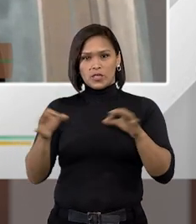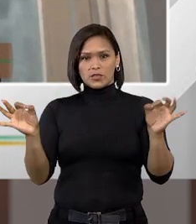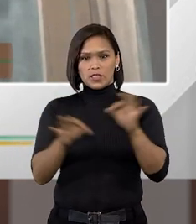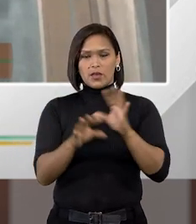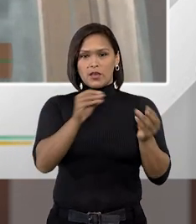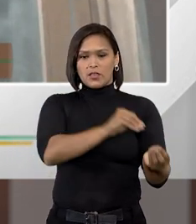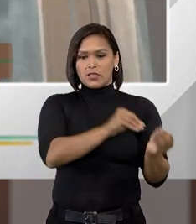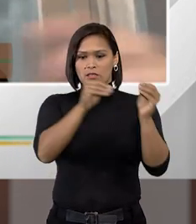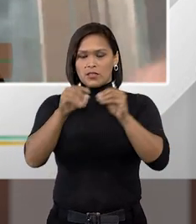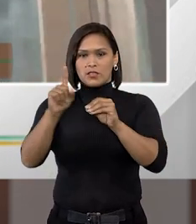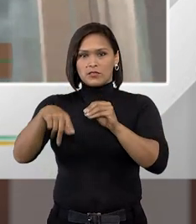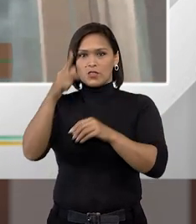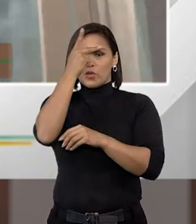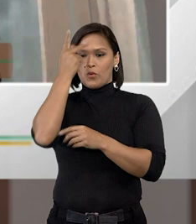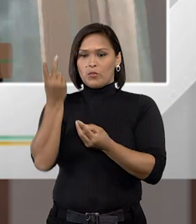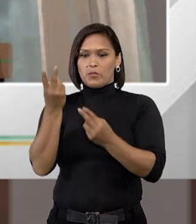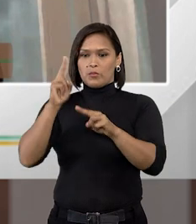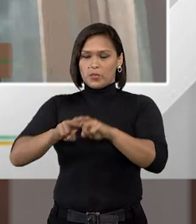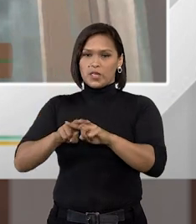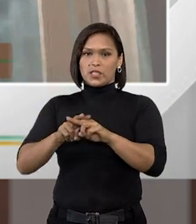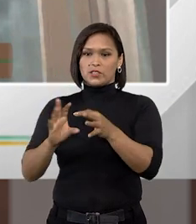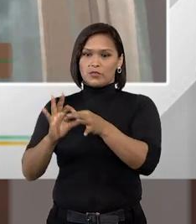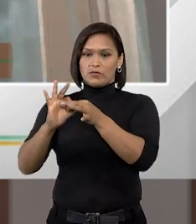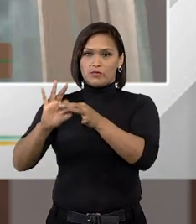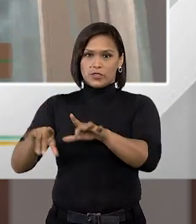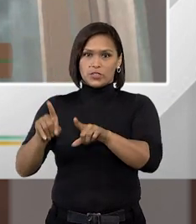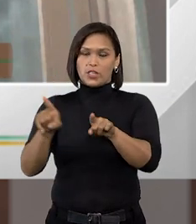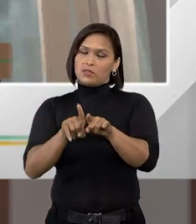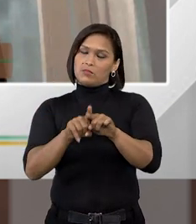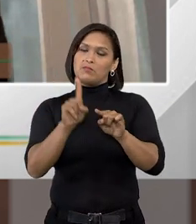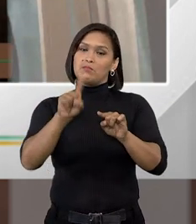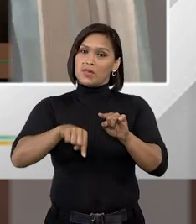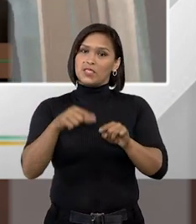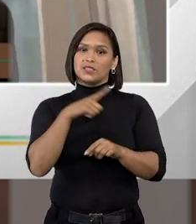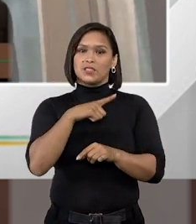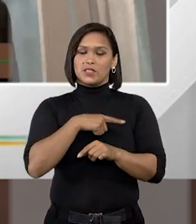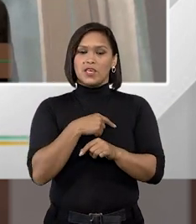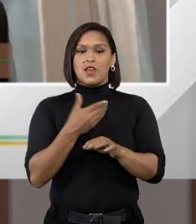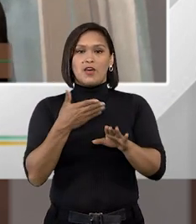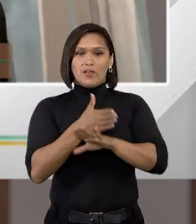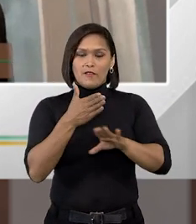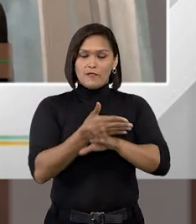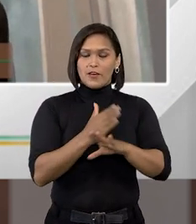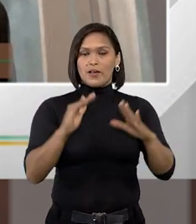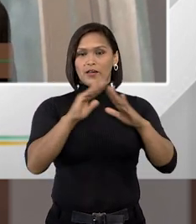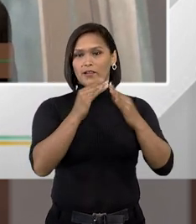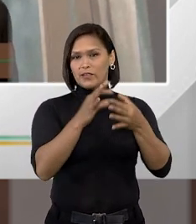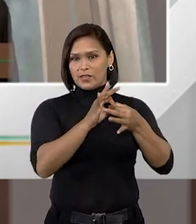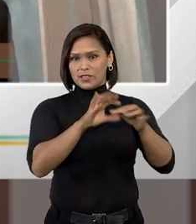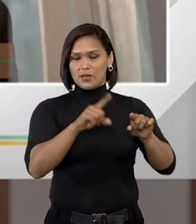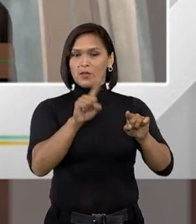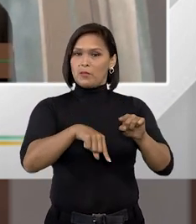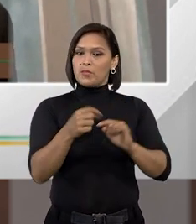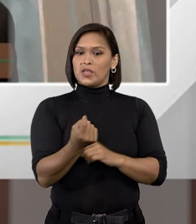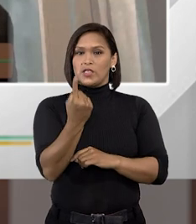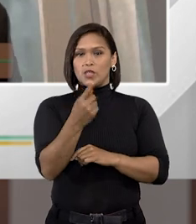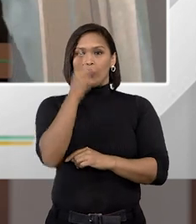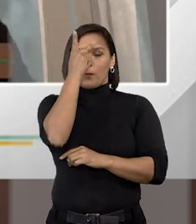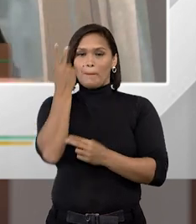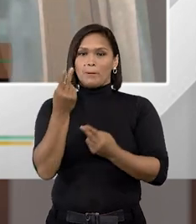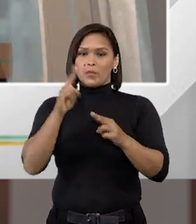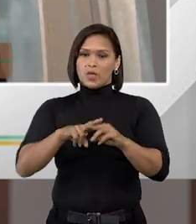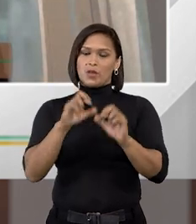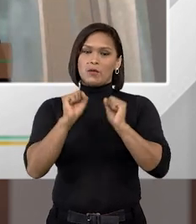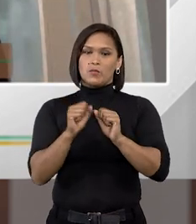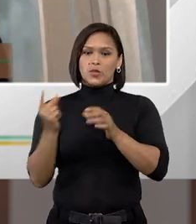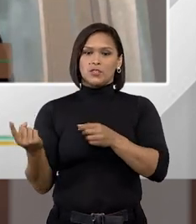transferindo o preso que está no regime fechado para o regime semiaberto mas desde que haja vaga nesse regime semiaberto para que um preso possa